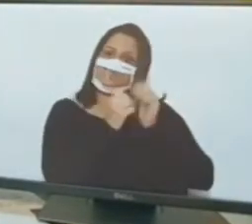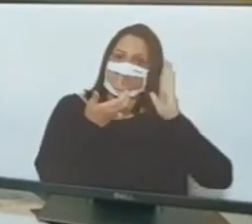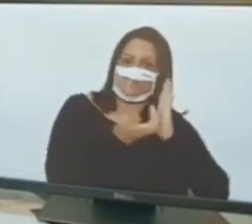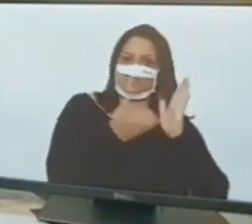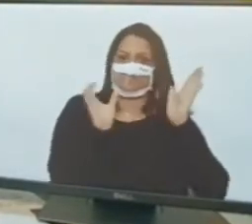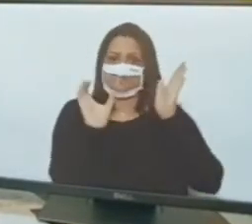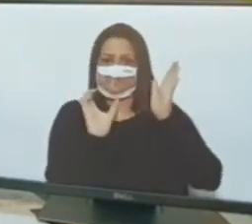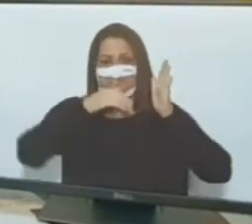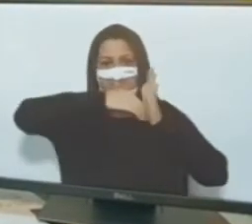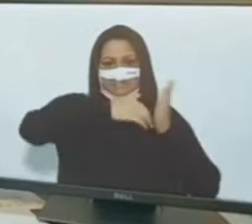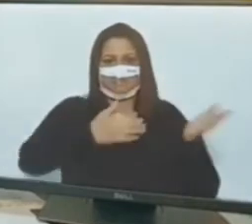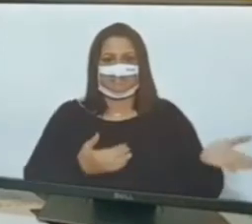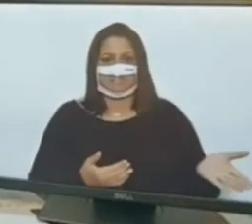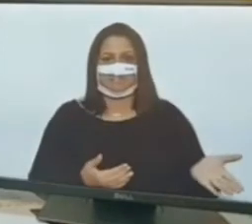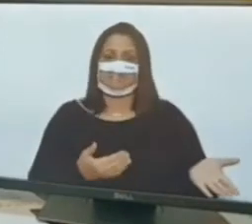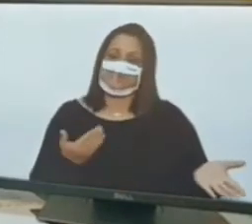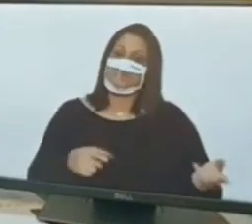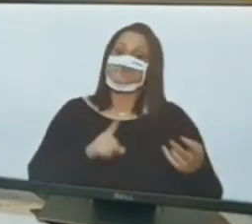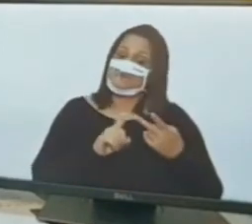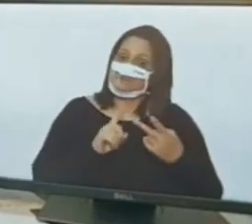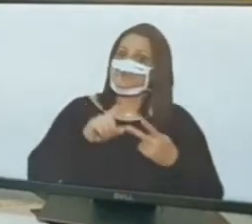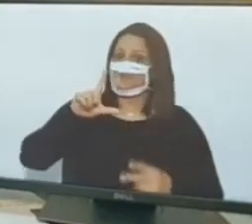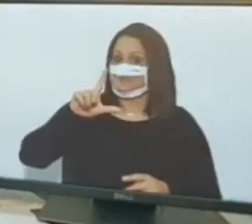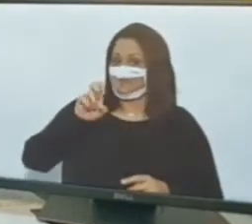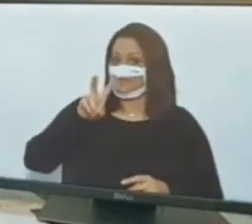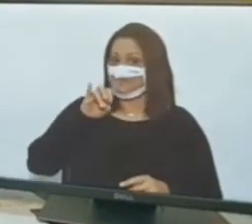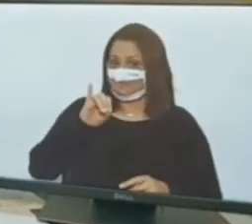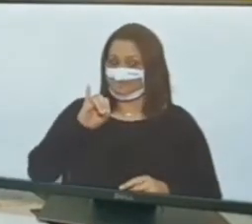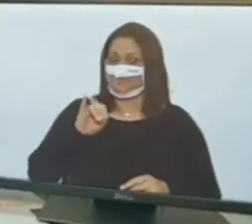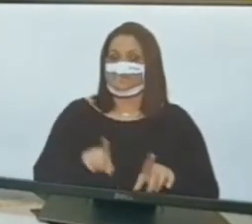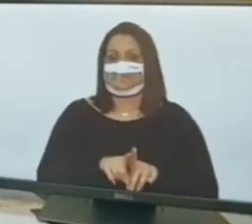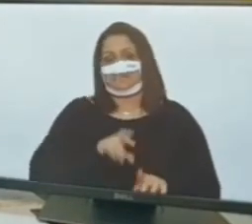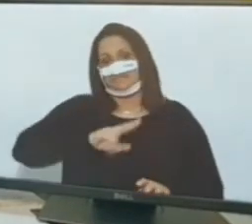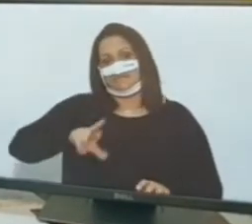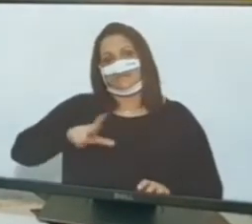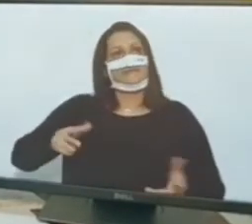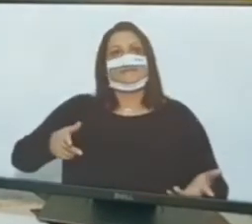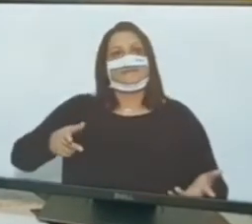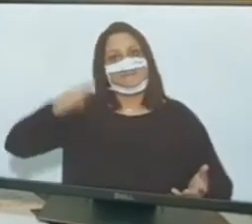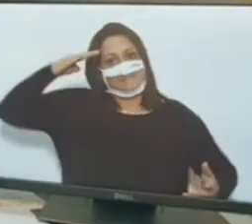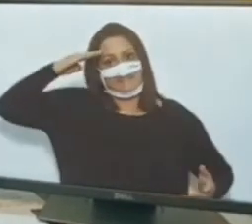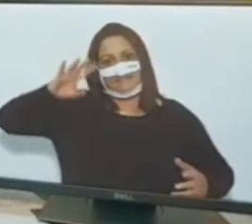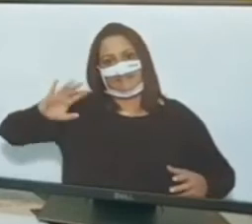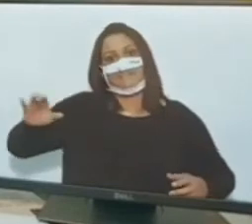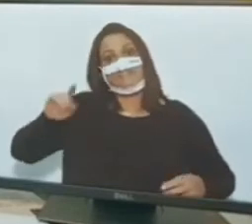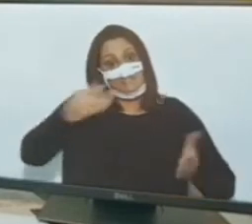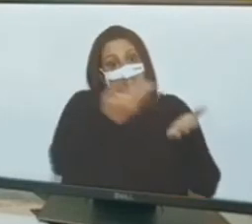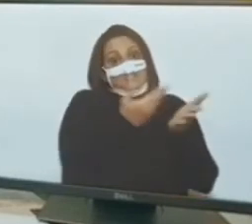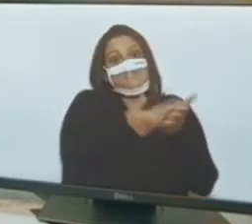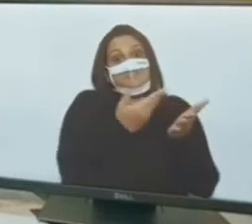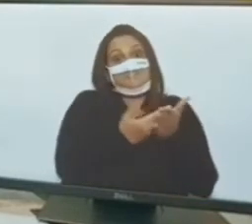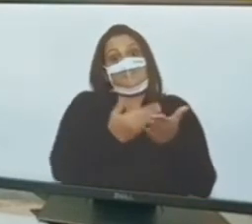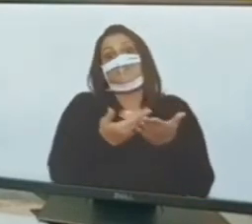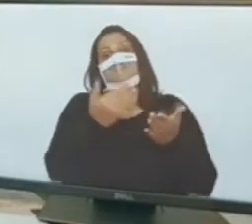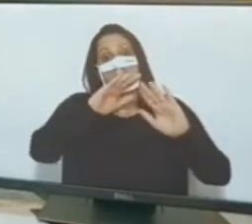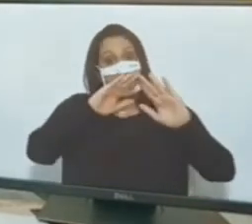Não vamos dizer que é militar, né? Mas o Levi. Que está lá na AGU. É do Colégio Militar de Porto